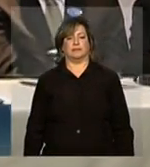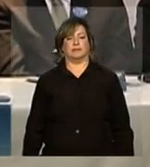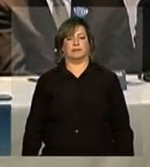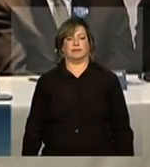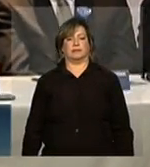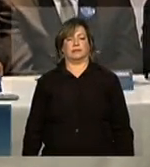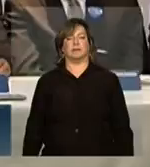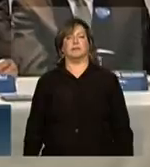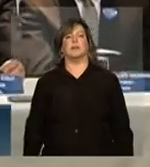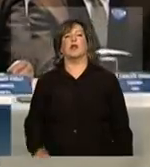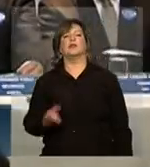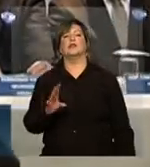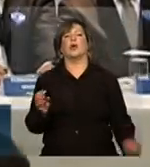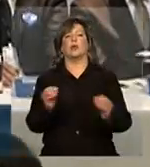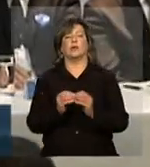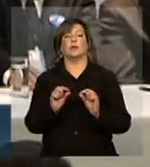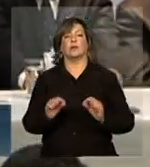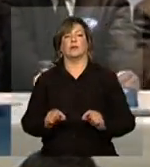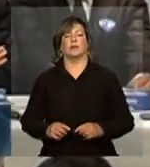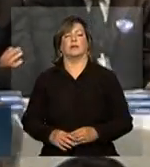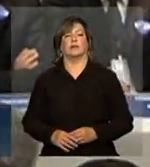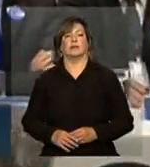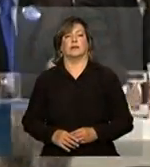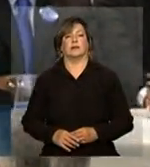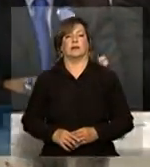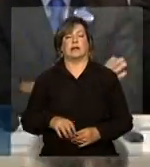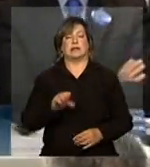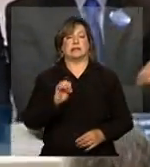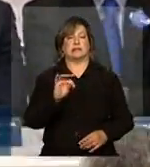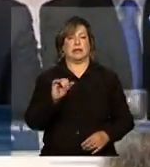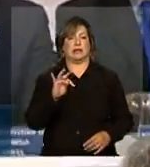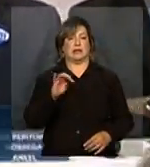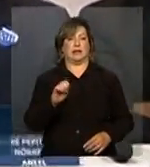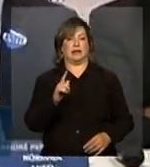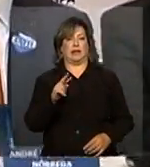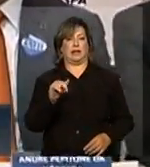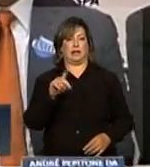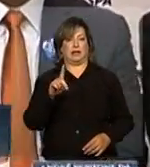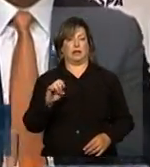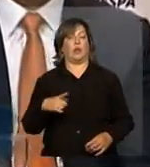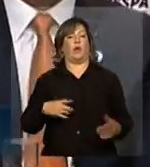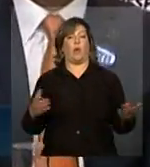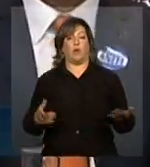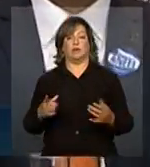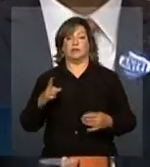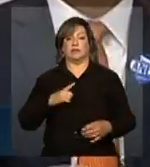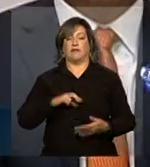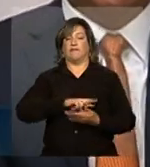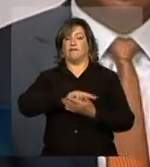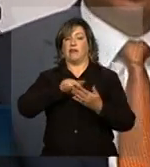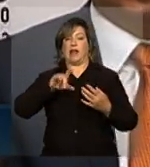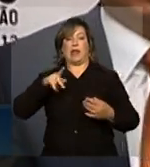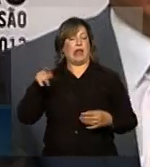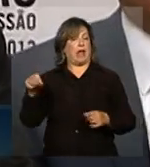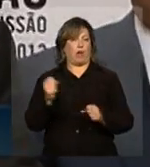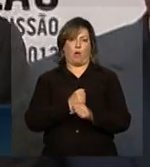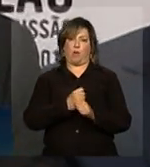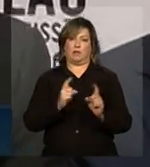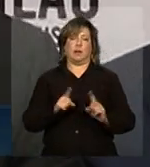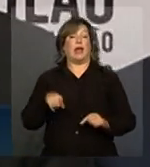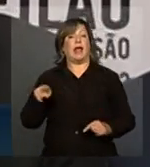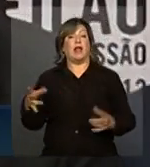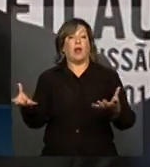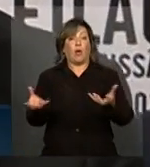Só uma complementação, a State Grid hoje ela tem várias linhas, não que ela construiu, ela